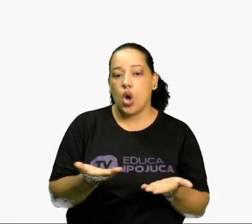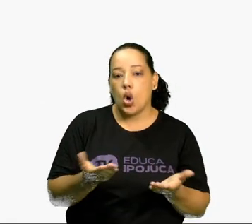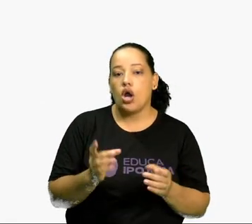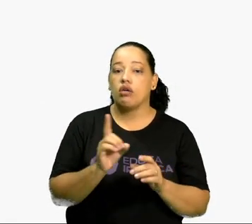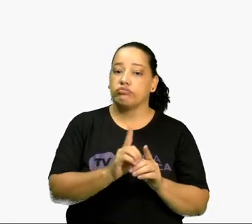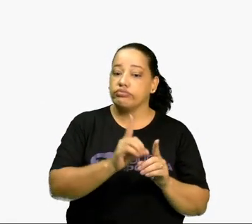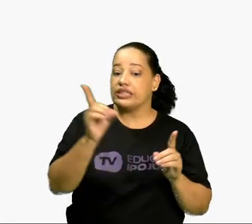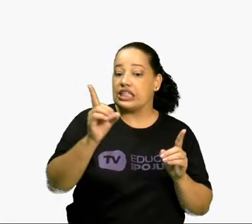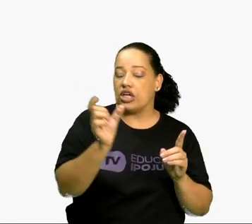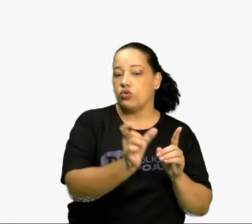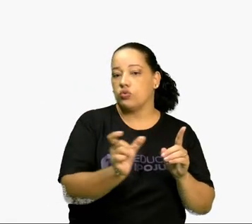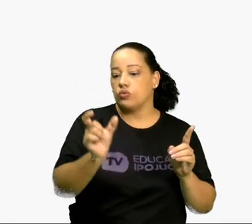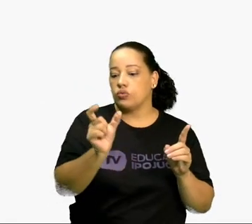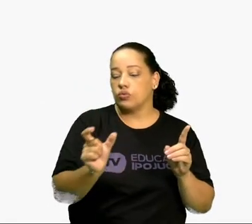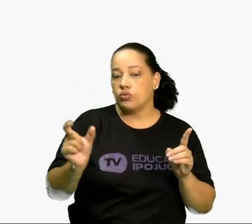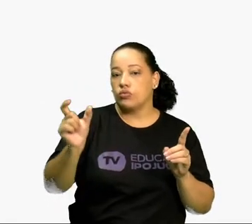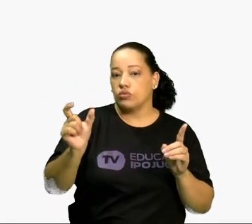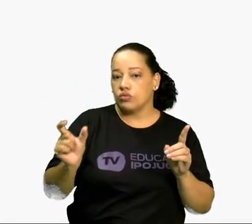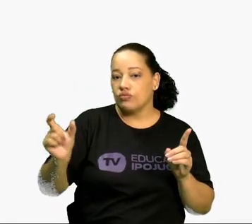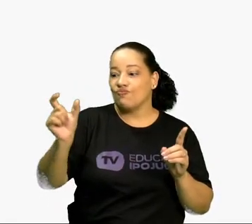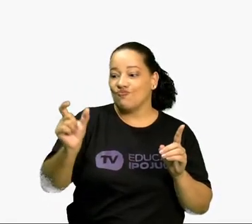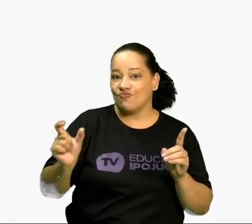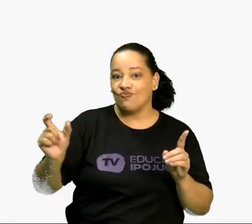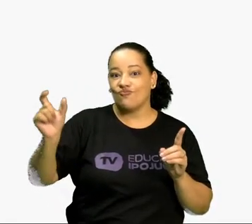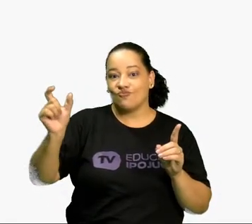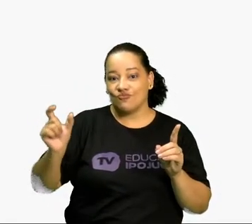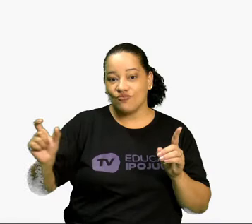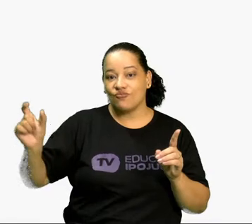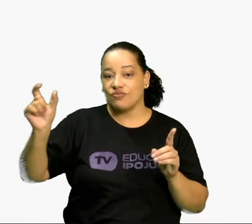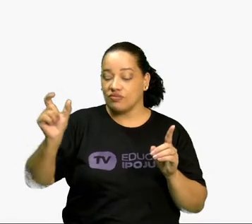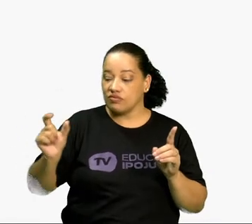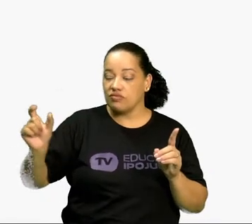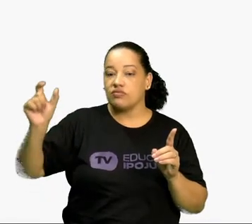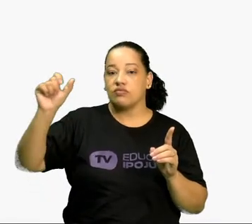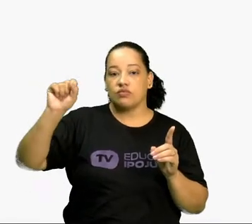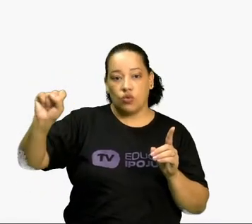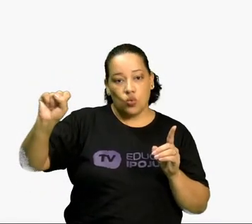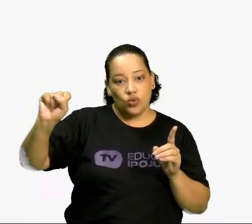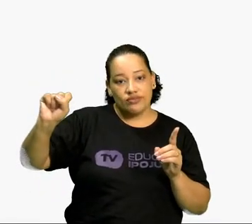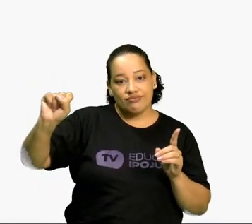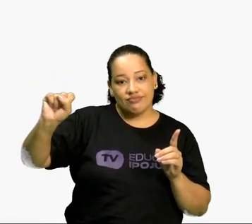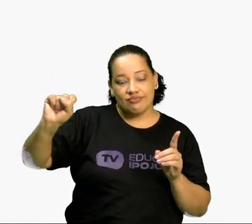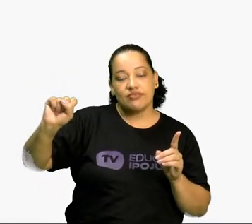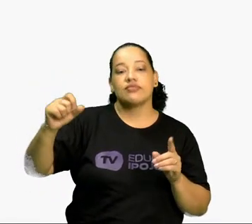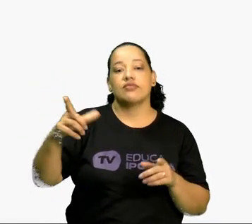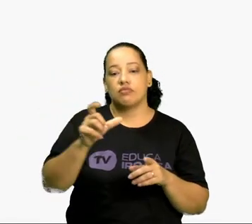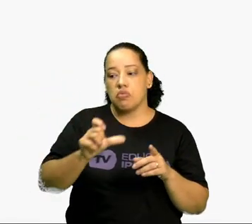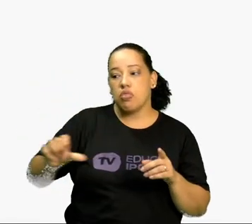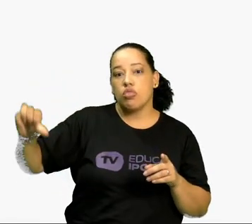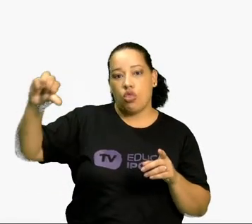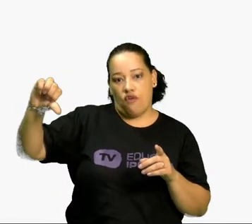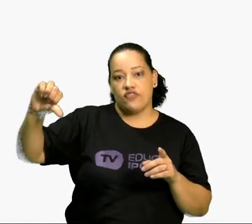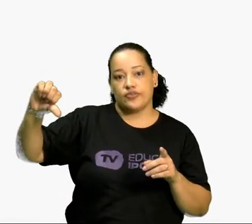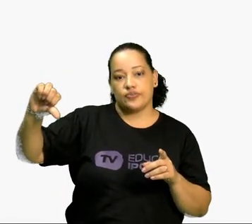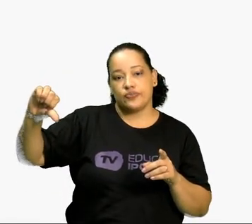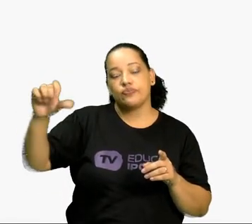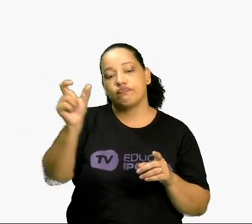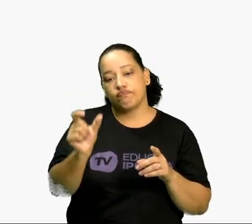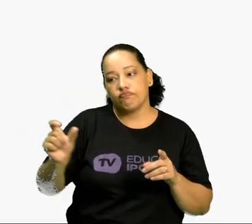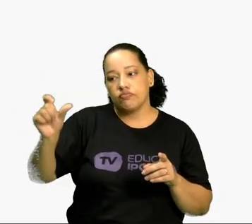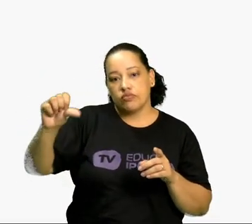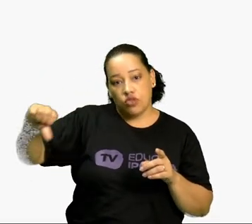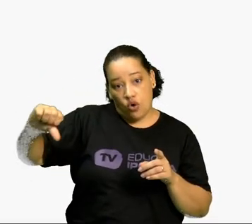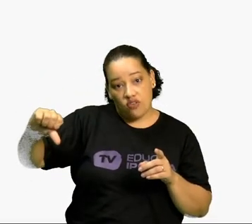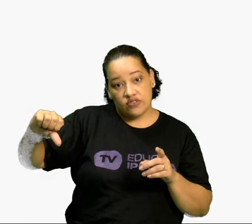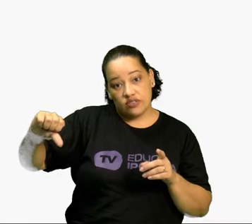1, 2, 3, 4, 5, 6, 7, 8, 9 casas. Não podemos andar